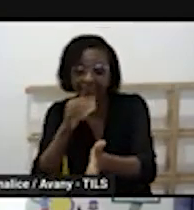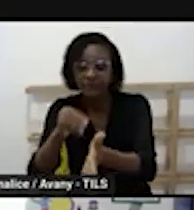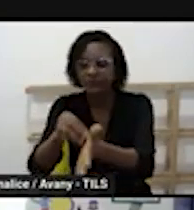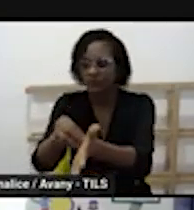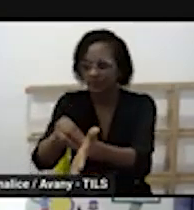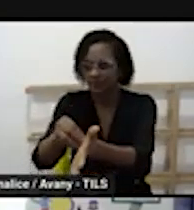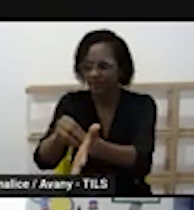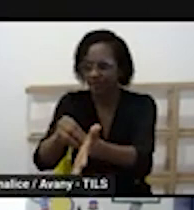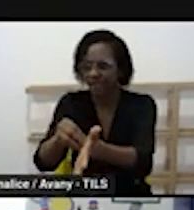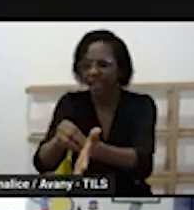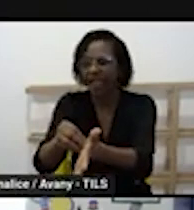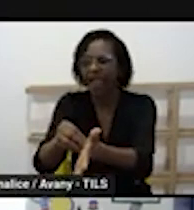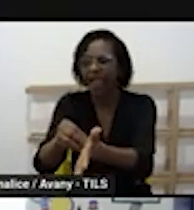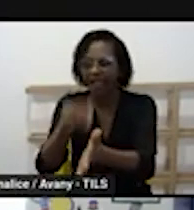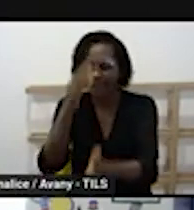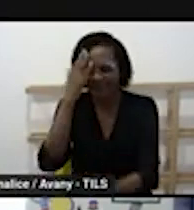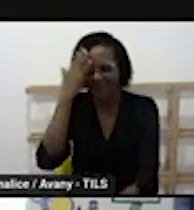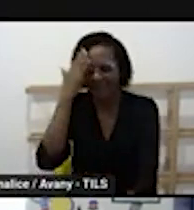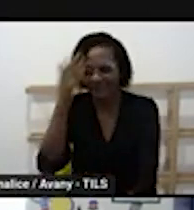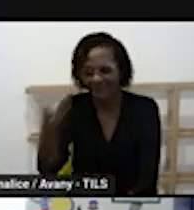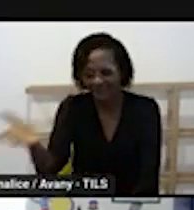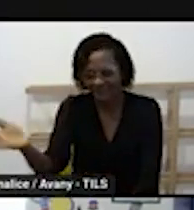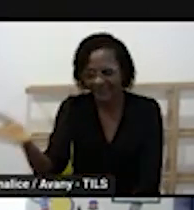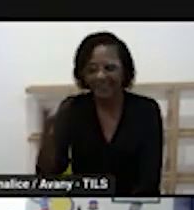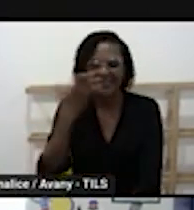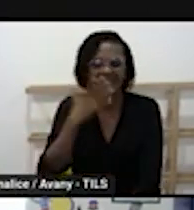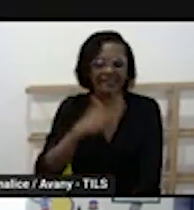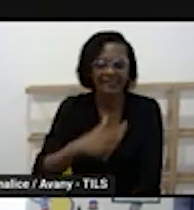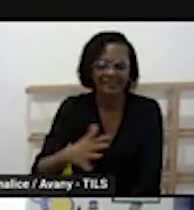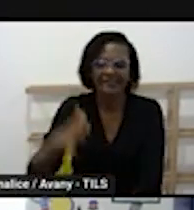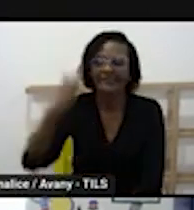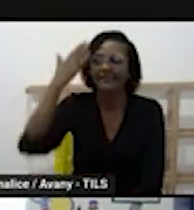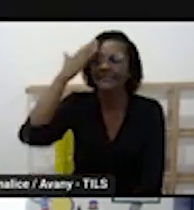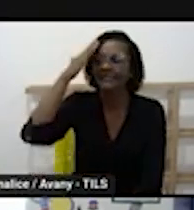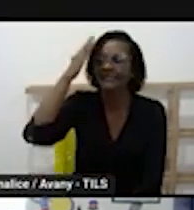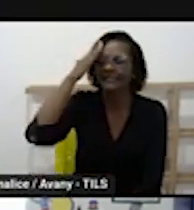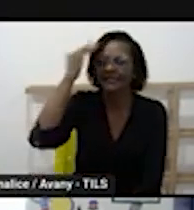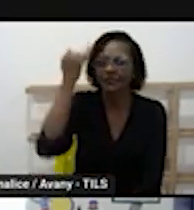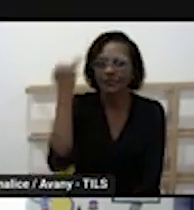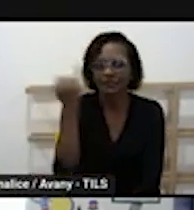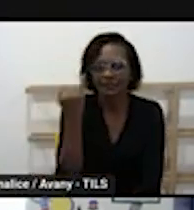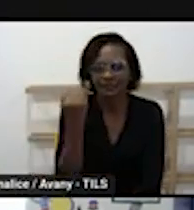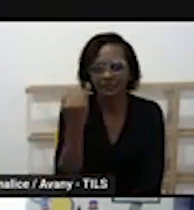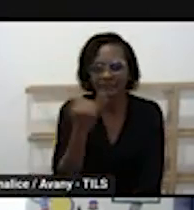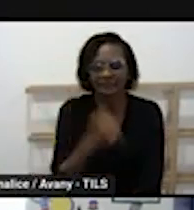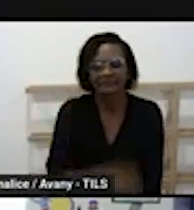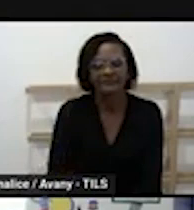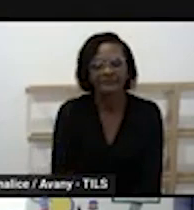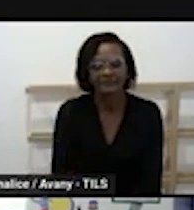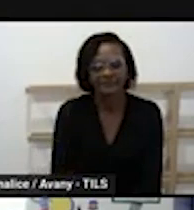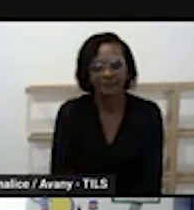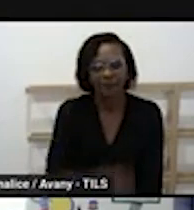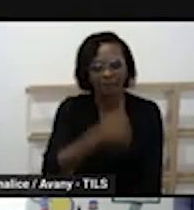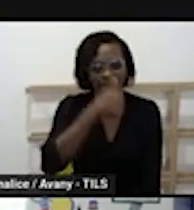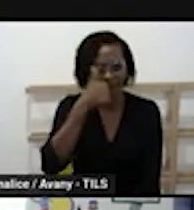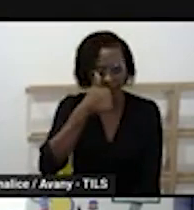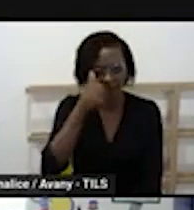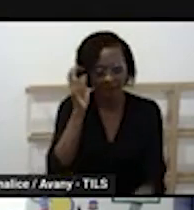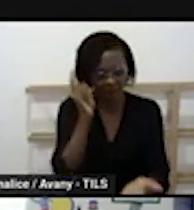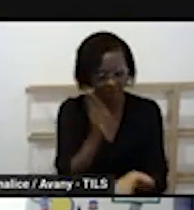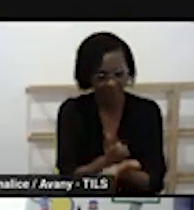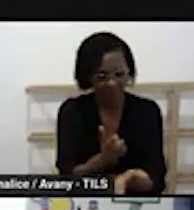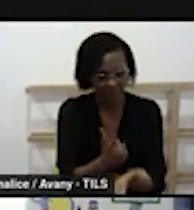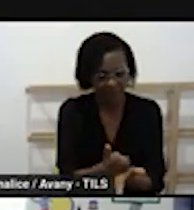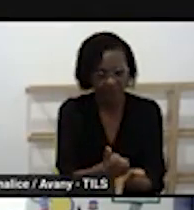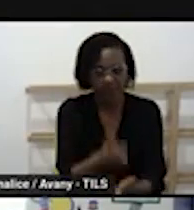o conhecimento da comunidade a realidade que a gente que a criança está vivendo e traz para a